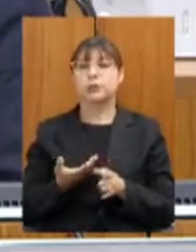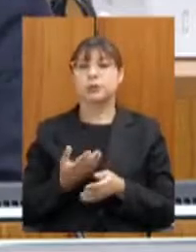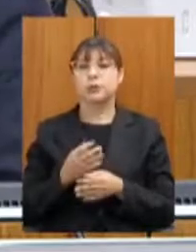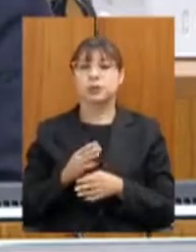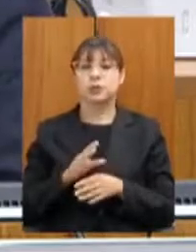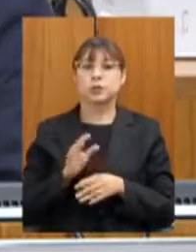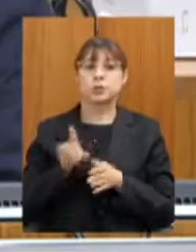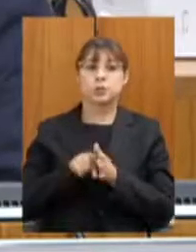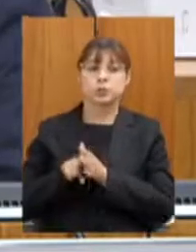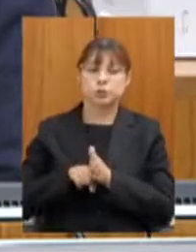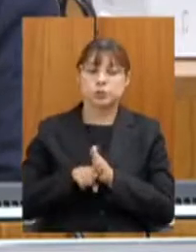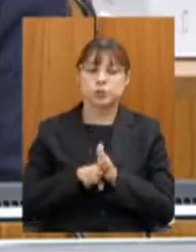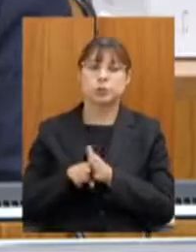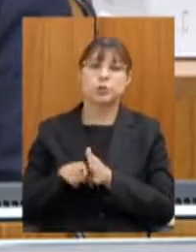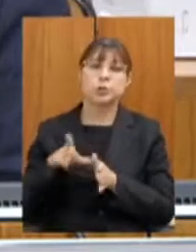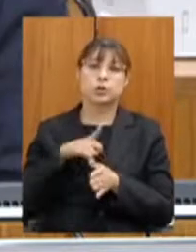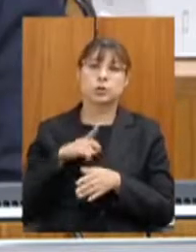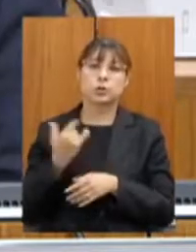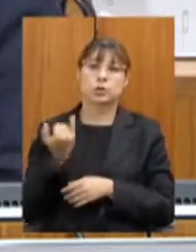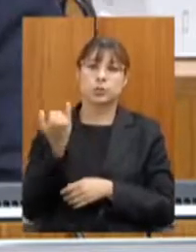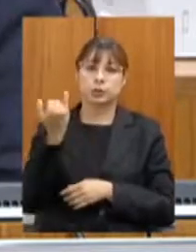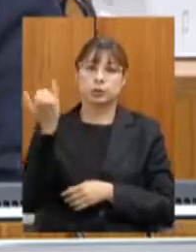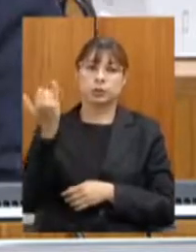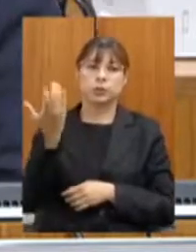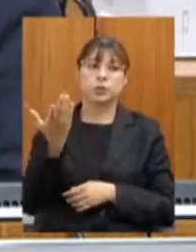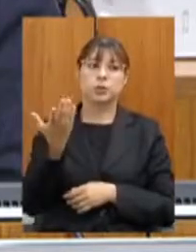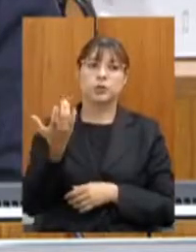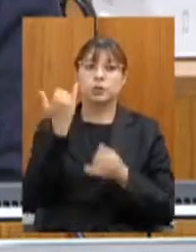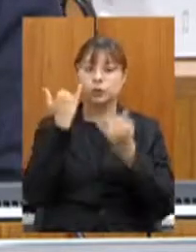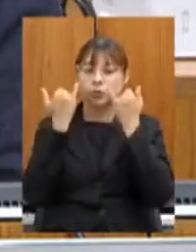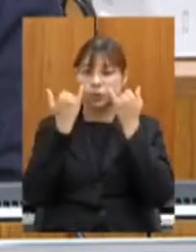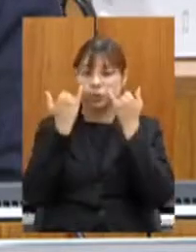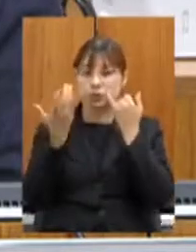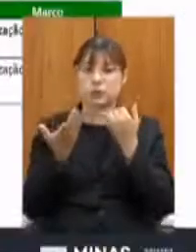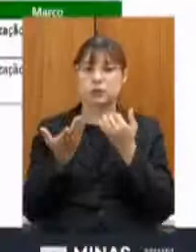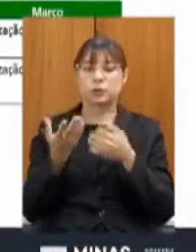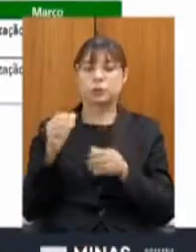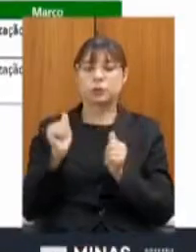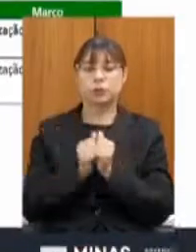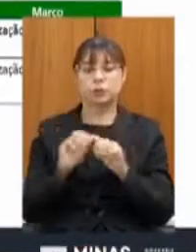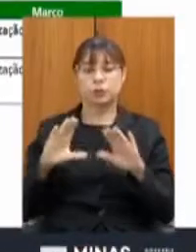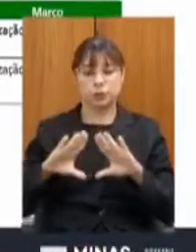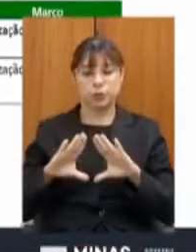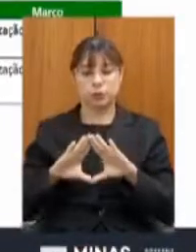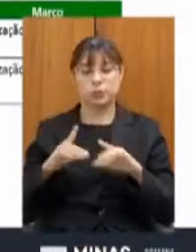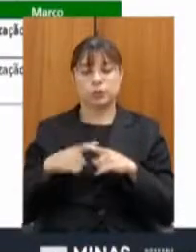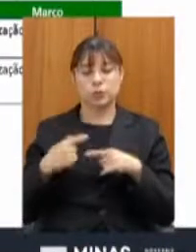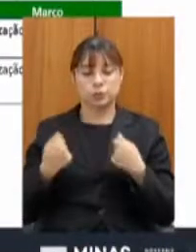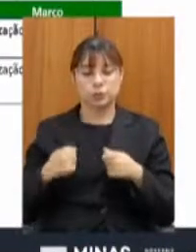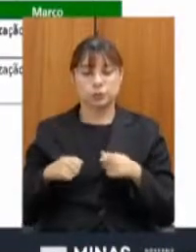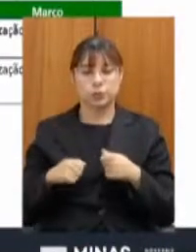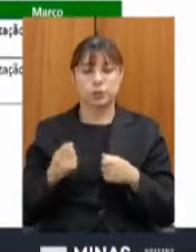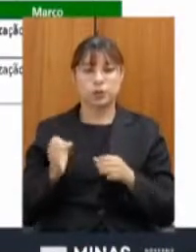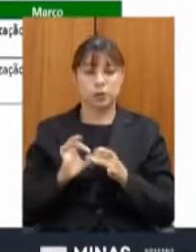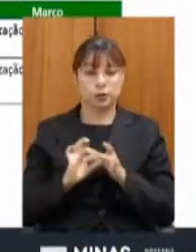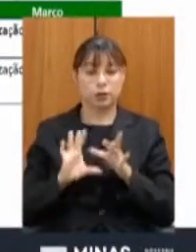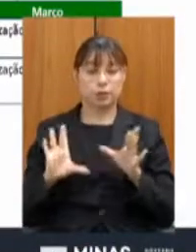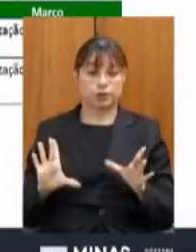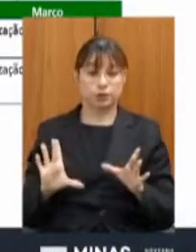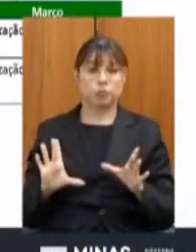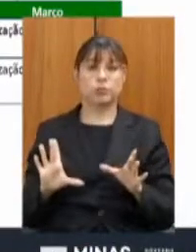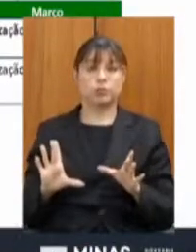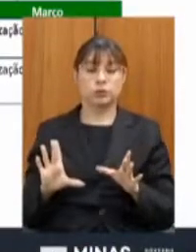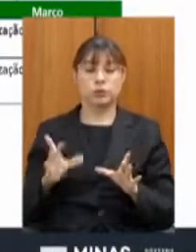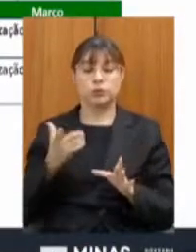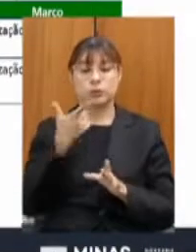aqui tido uma importante interlocução com essa casa, porque precisamos da aprovação, da autorização para